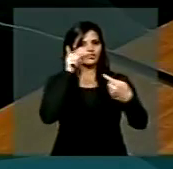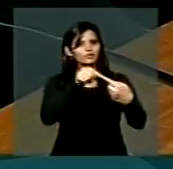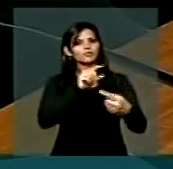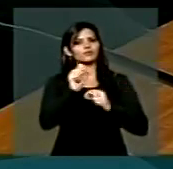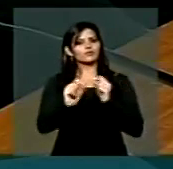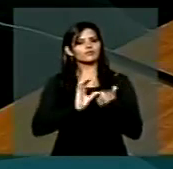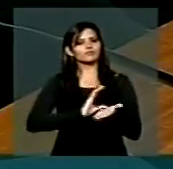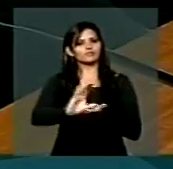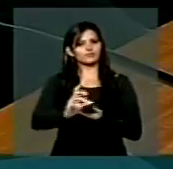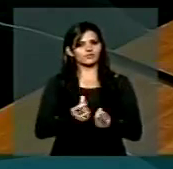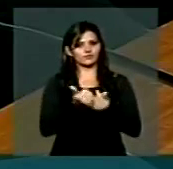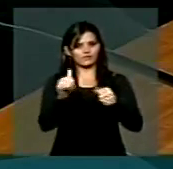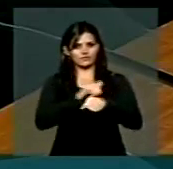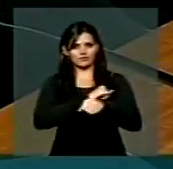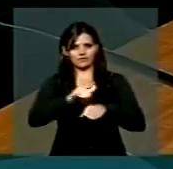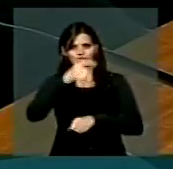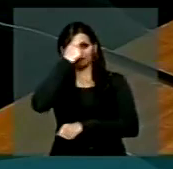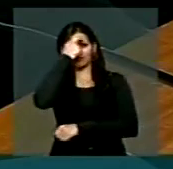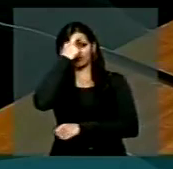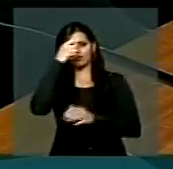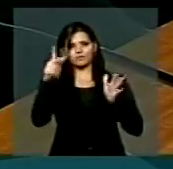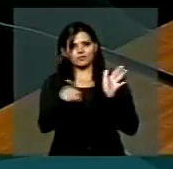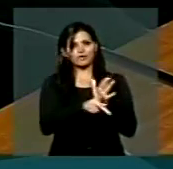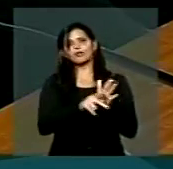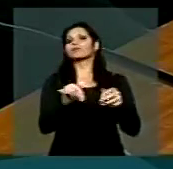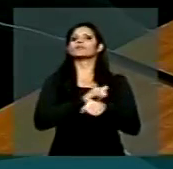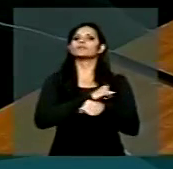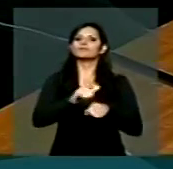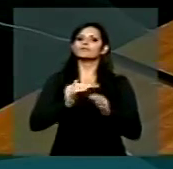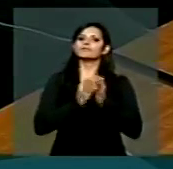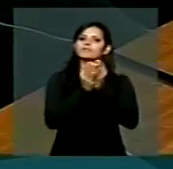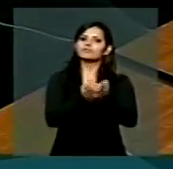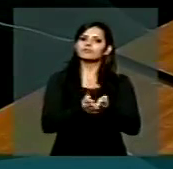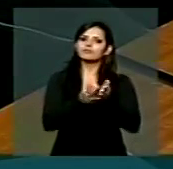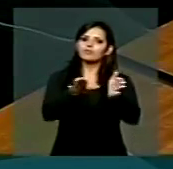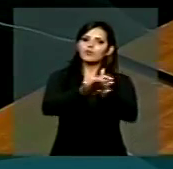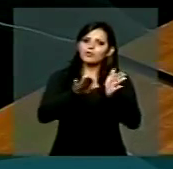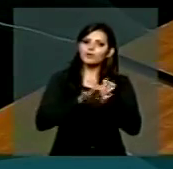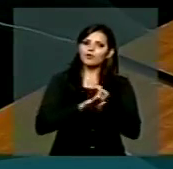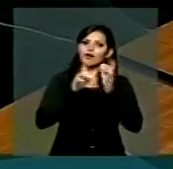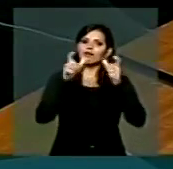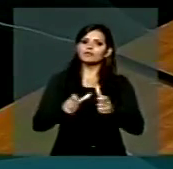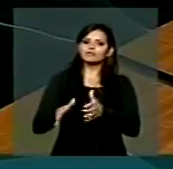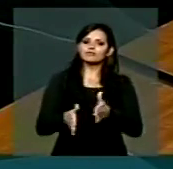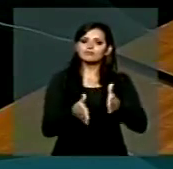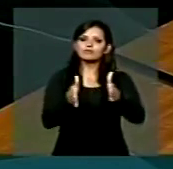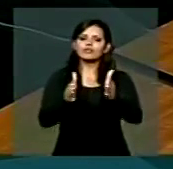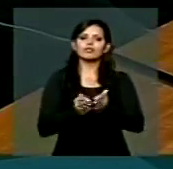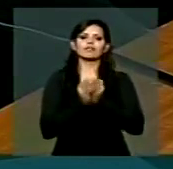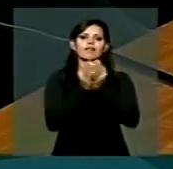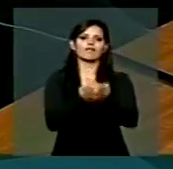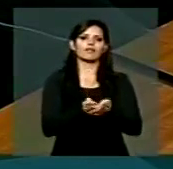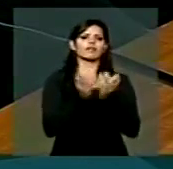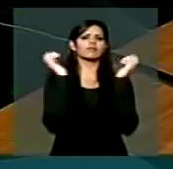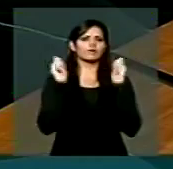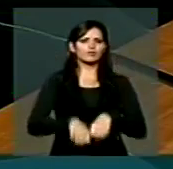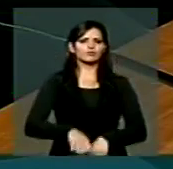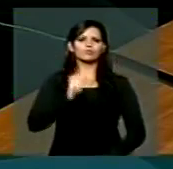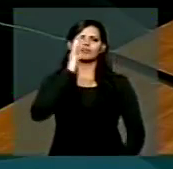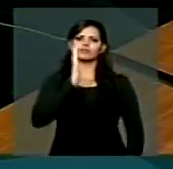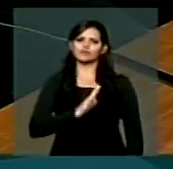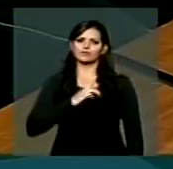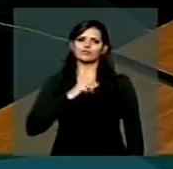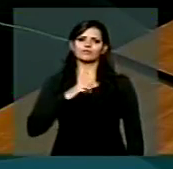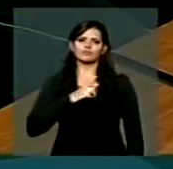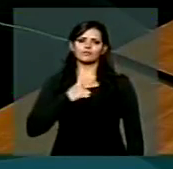investimento na área da infraestrutura portuária, se estendendo até para vias navegáveis, que nós temos condições no Brasil, teremos